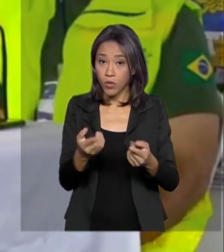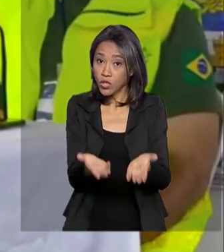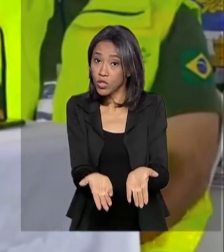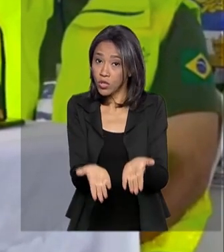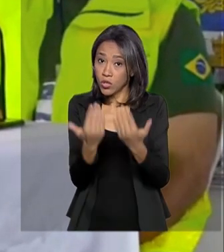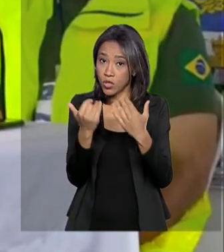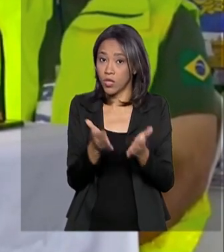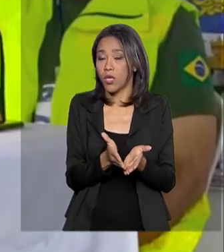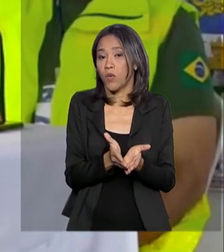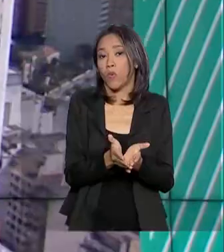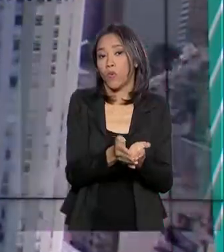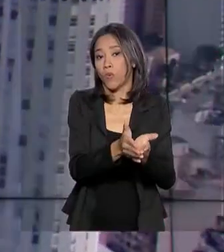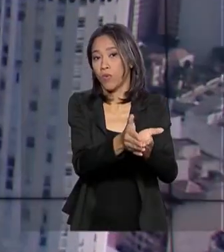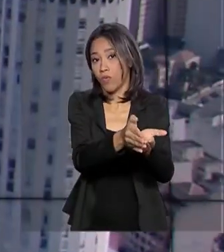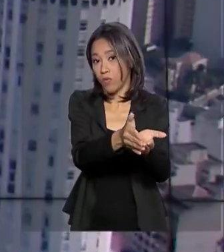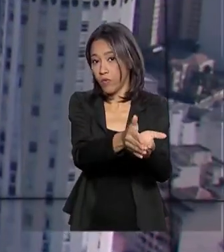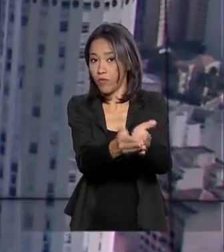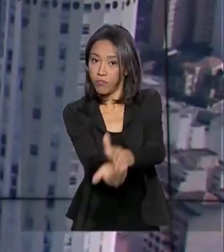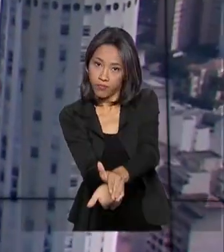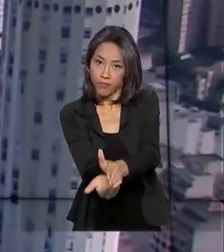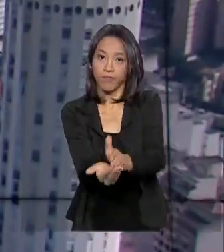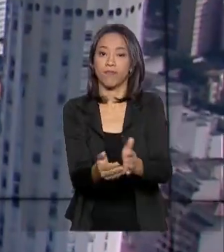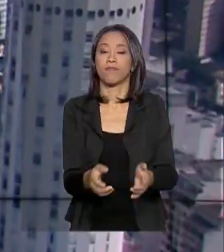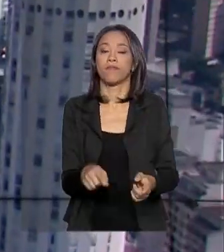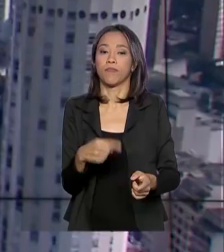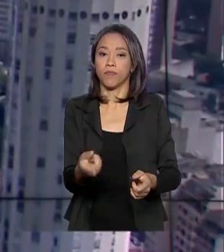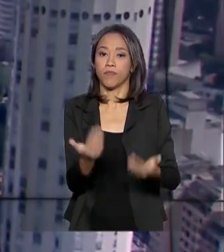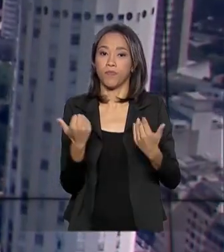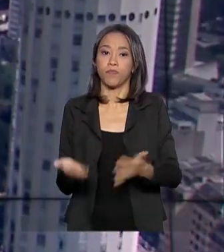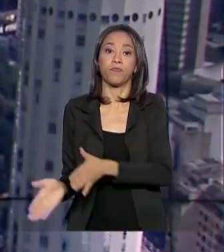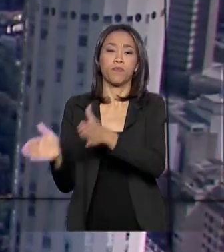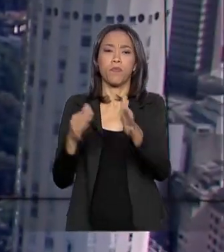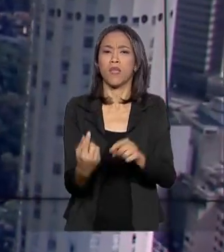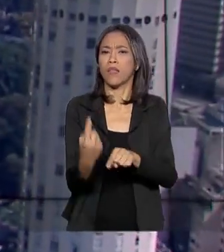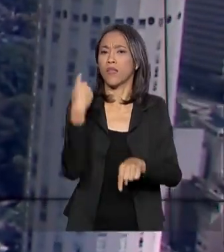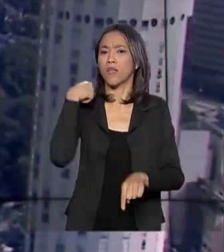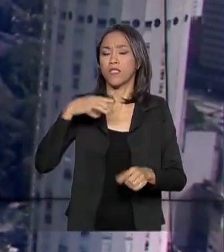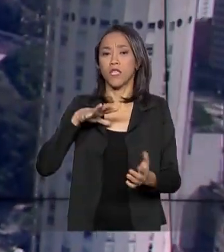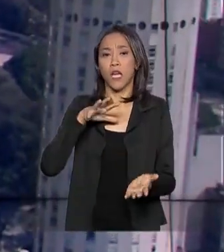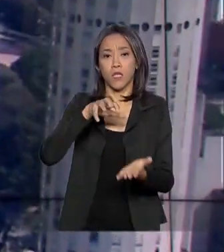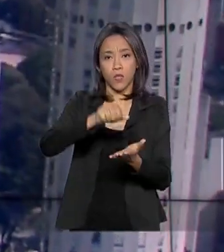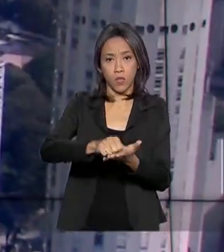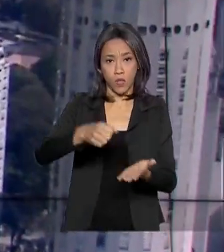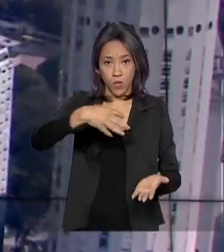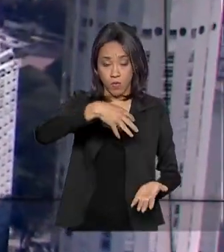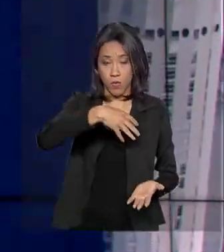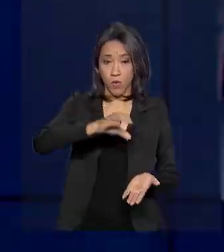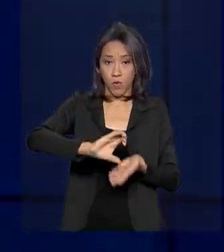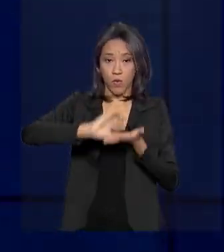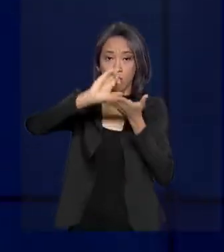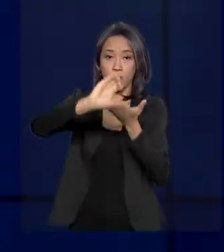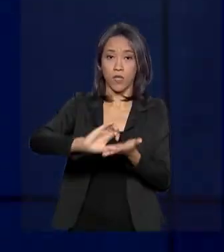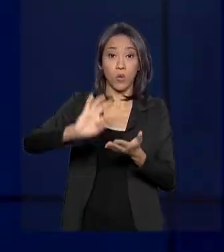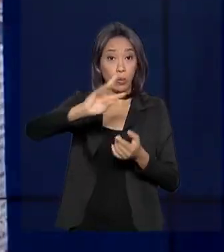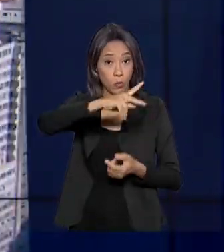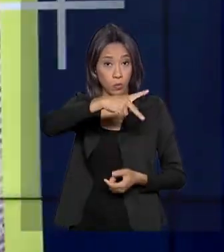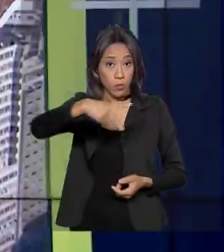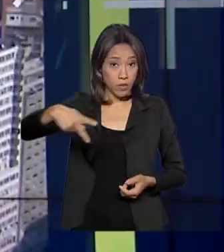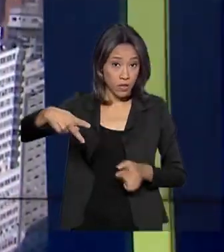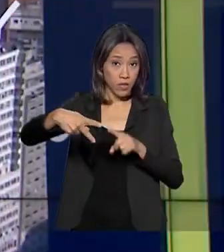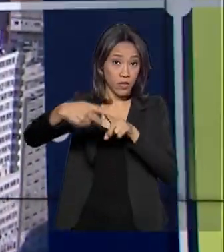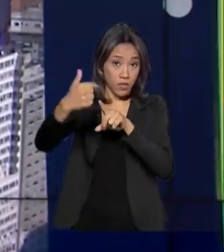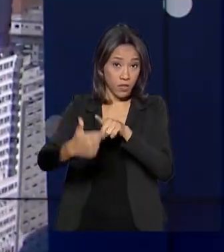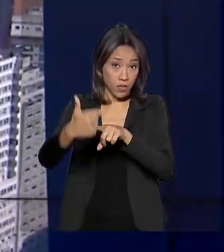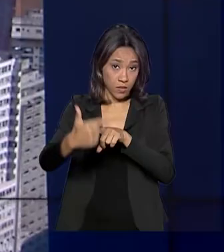com toda a segurança. Desde que assumiu o Conselho da Amazônia, o vice-presidente Hamilton Mourão tem visitado os